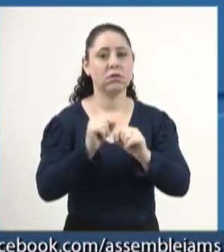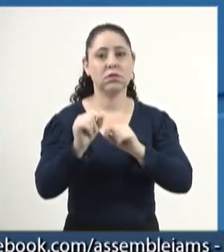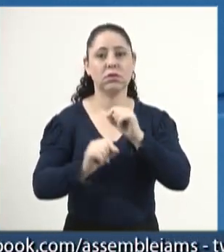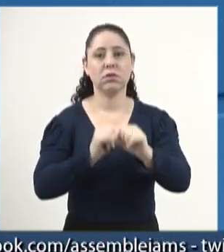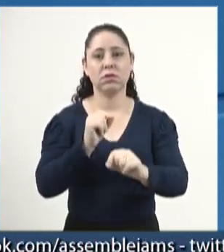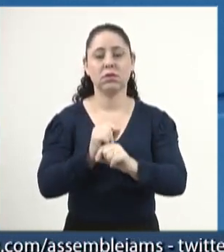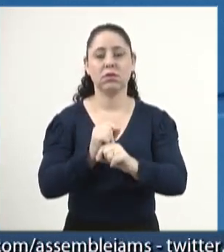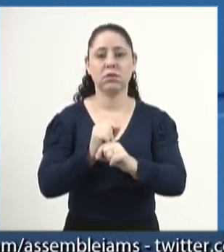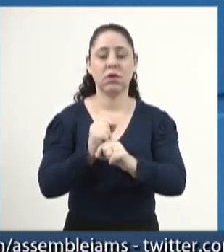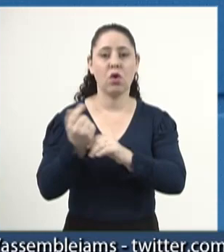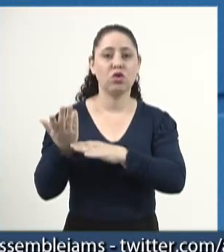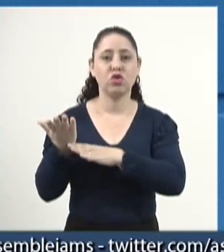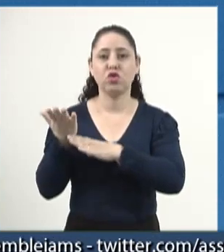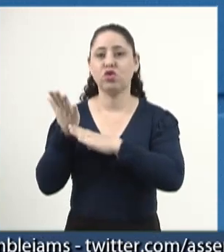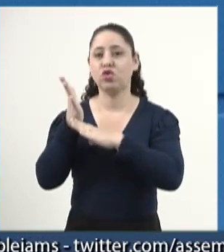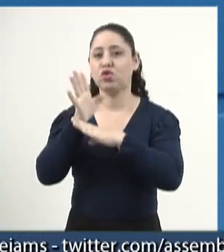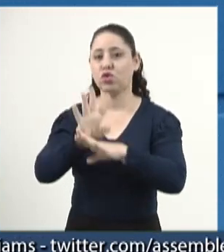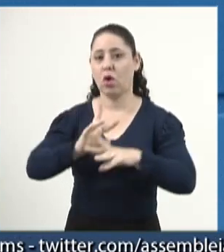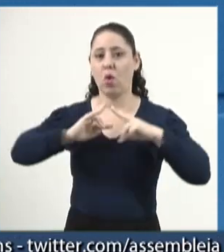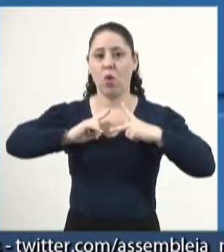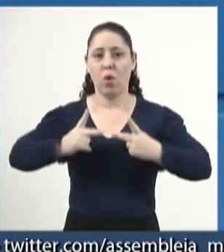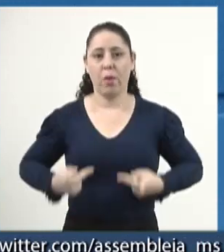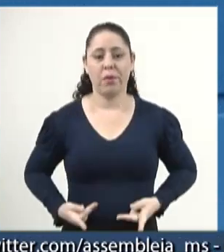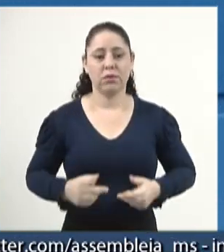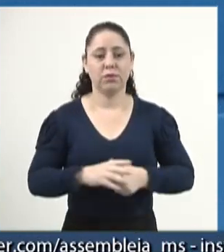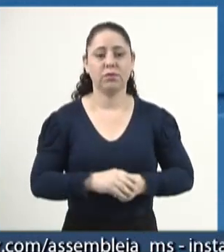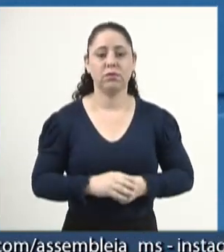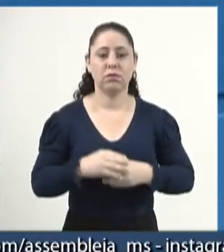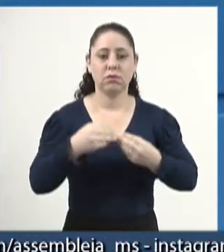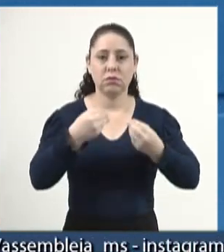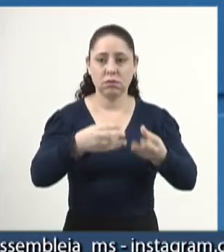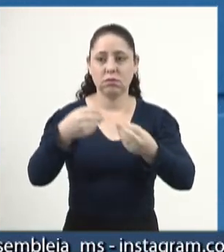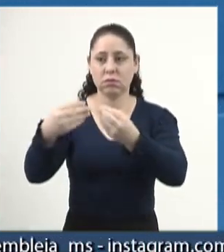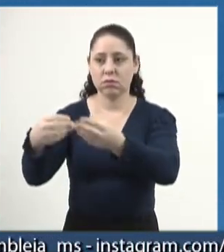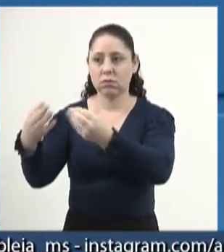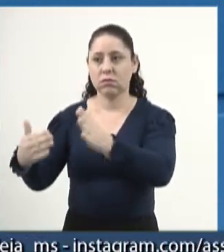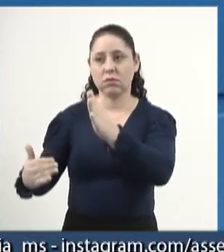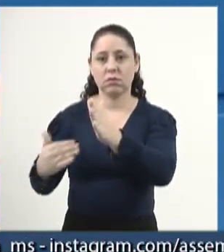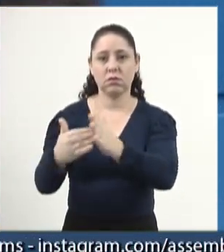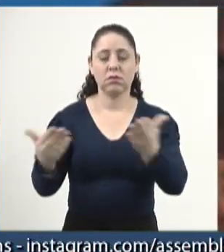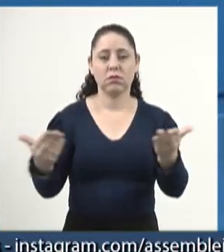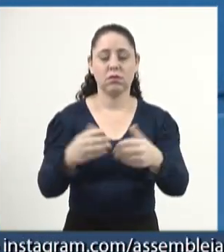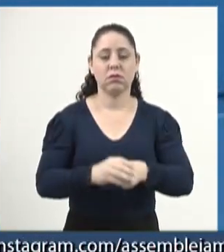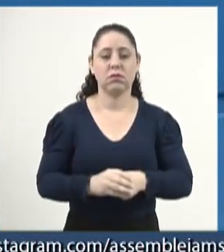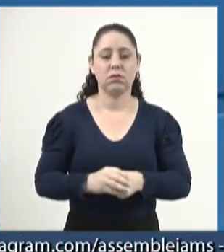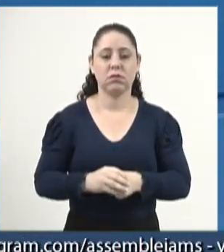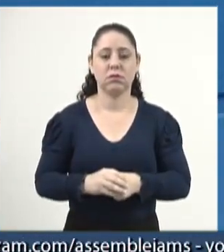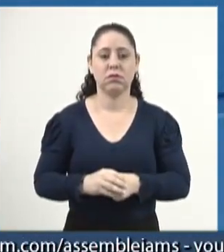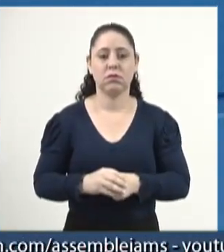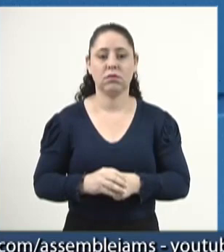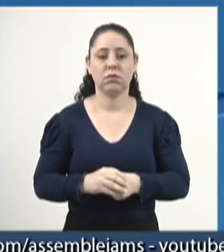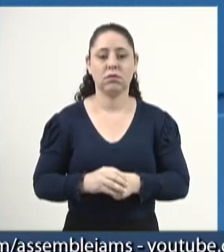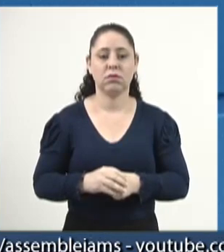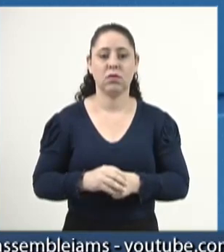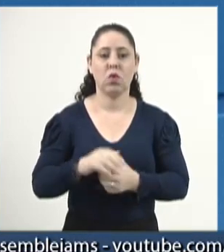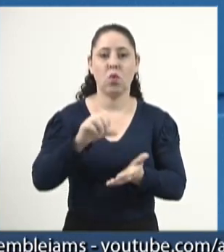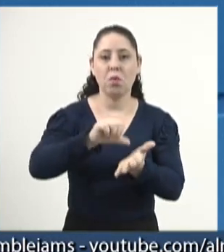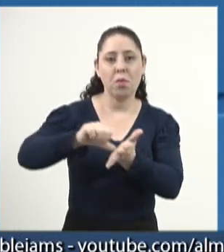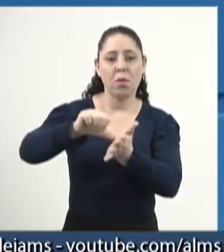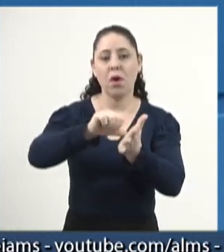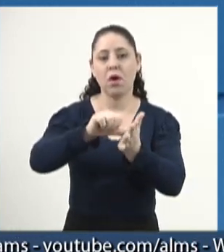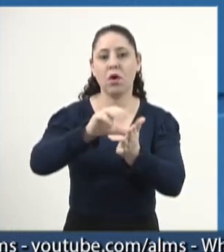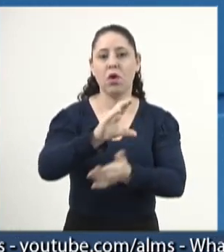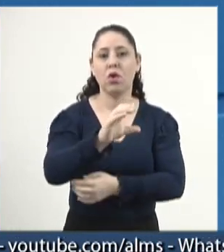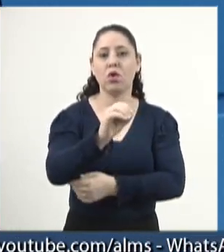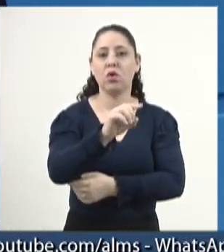de solidariedade e humanismo, entregando até o momento, através de sua unidade nomeada